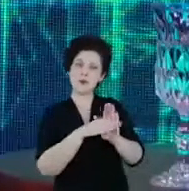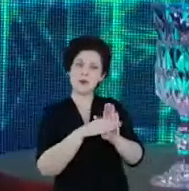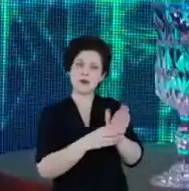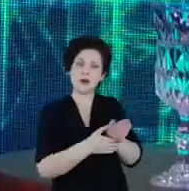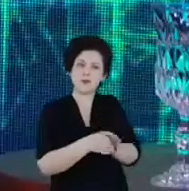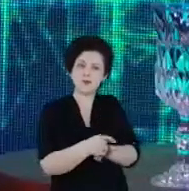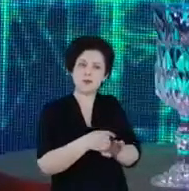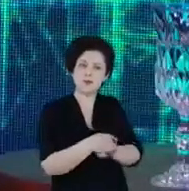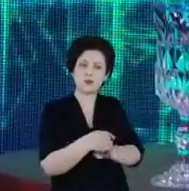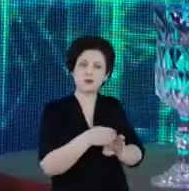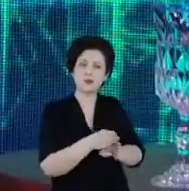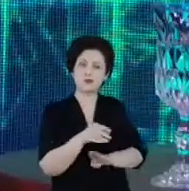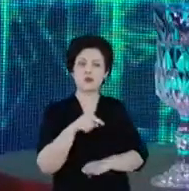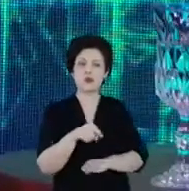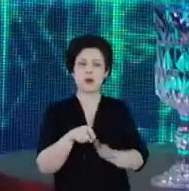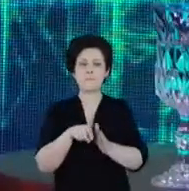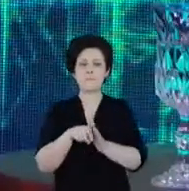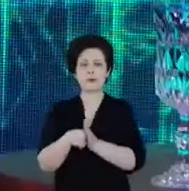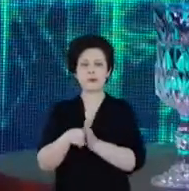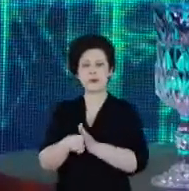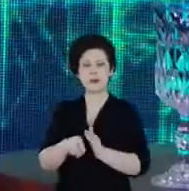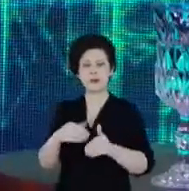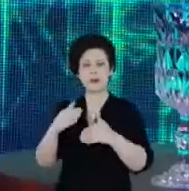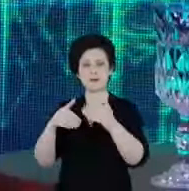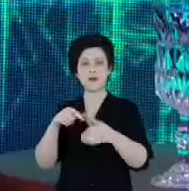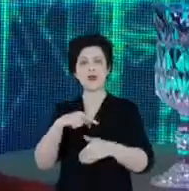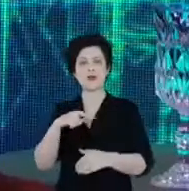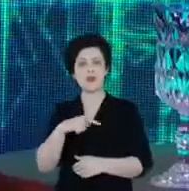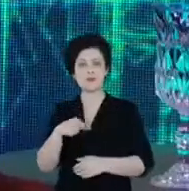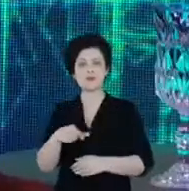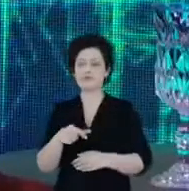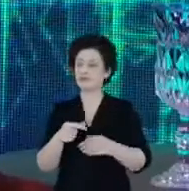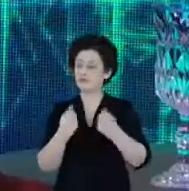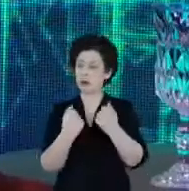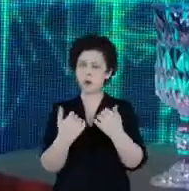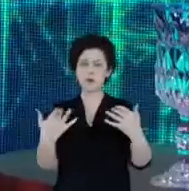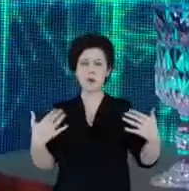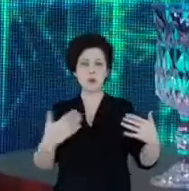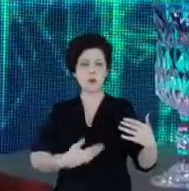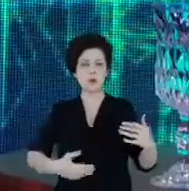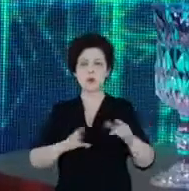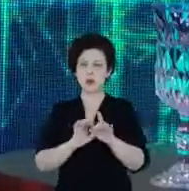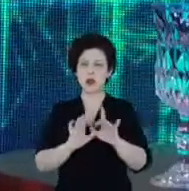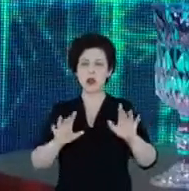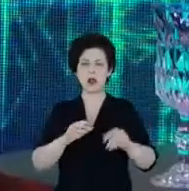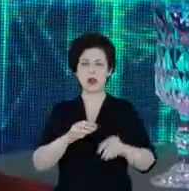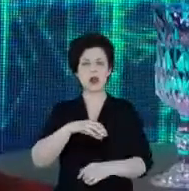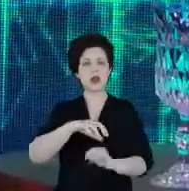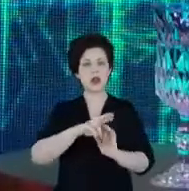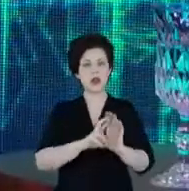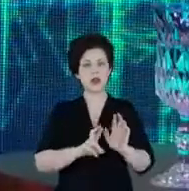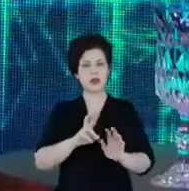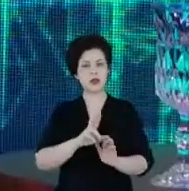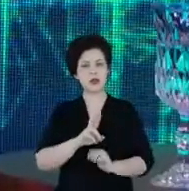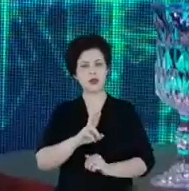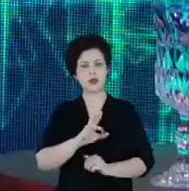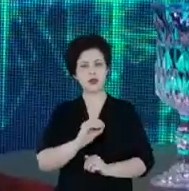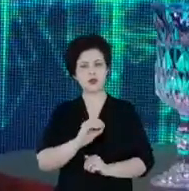do programa de pesquisa e desenvolvimento, que se encontra em consulta pública, e a resolução 920, que estabeleceu os